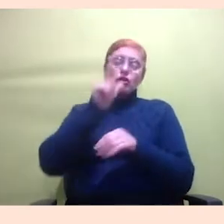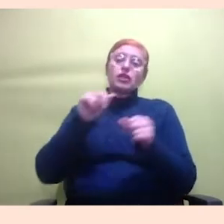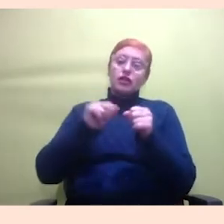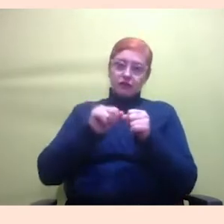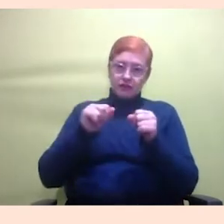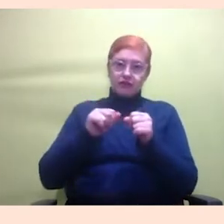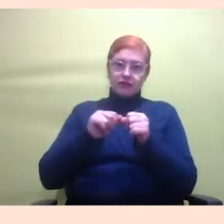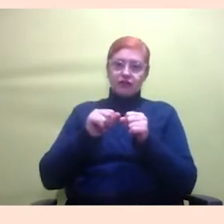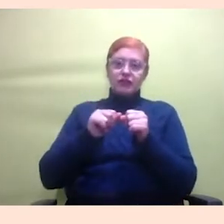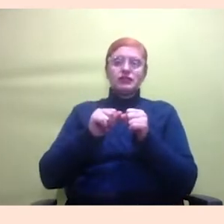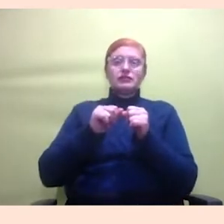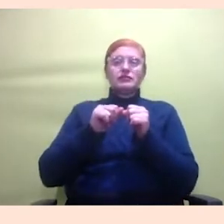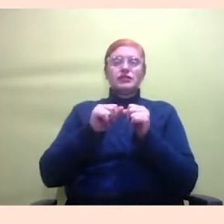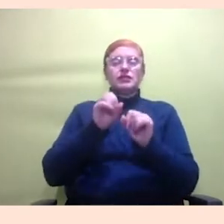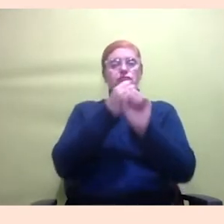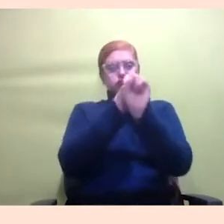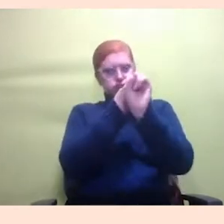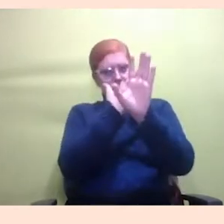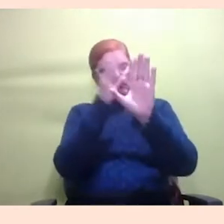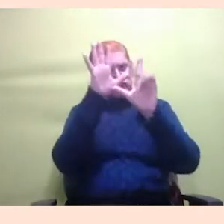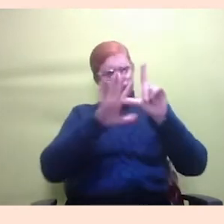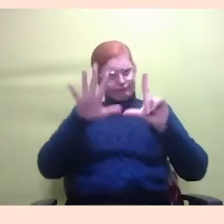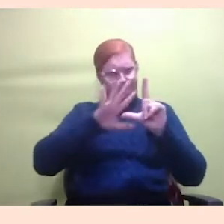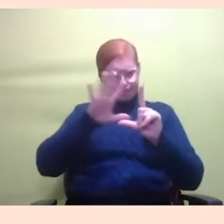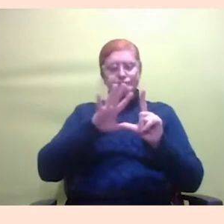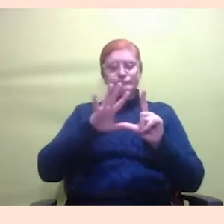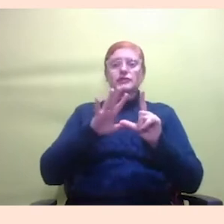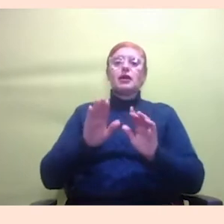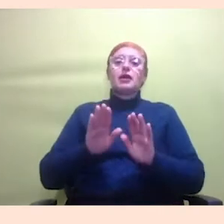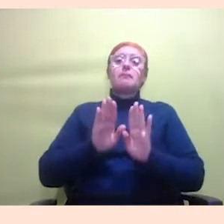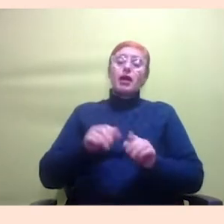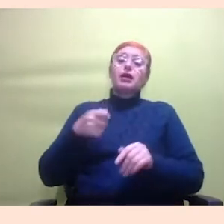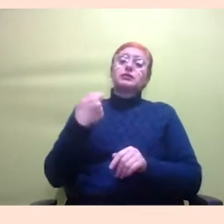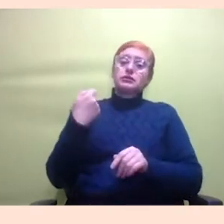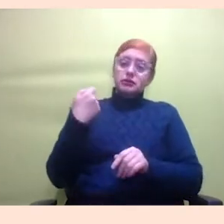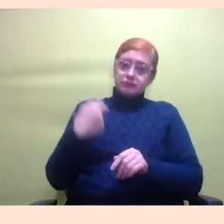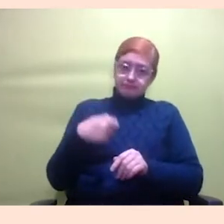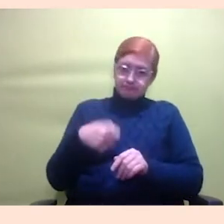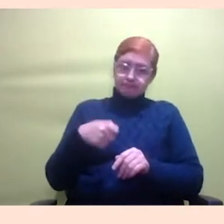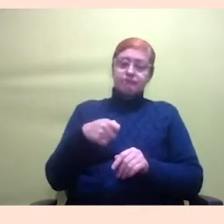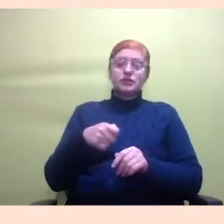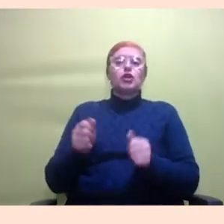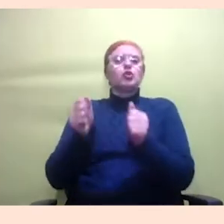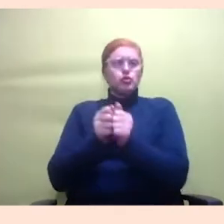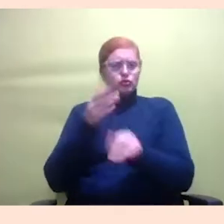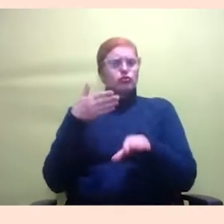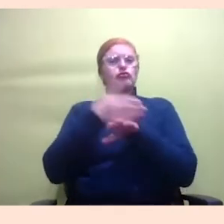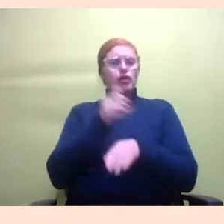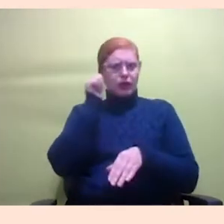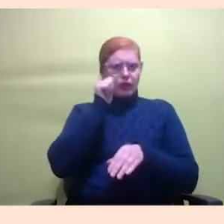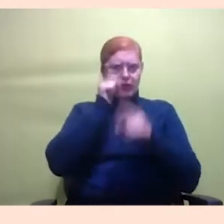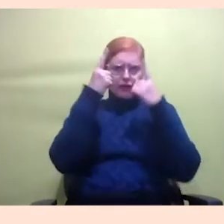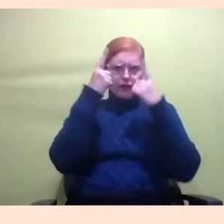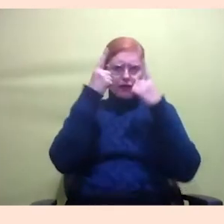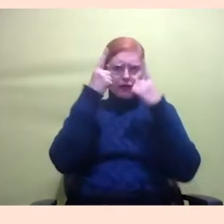necessidade a gente vai com as mulheres na delegacia, mas esse trabalho tem sido mais literariamente remoto. A gente tem um site hoje, primujuntas.org